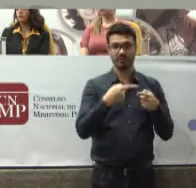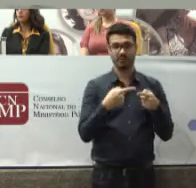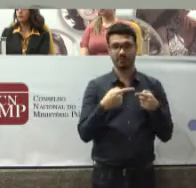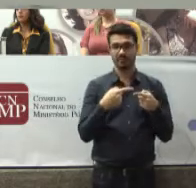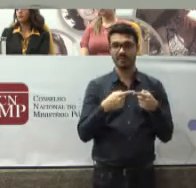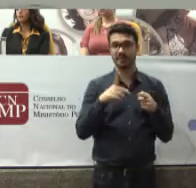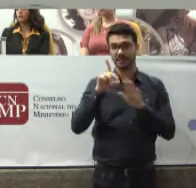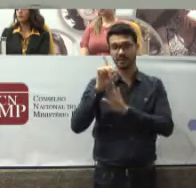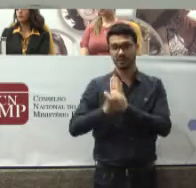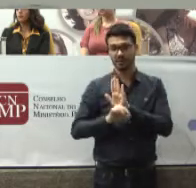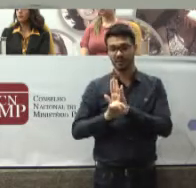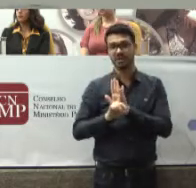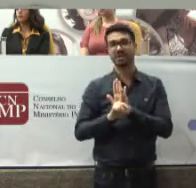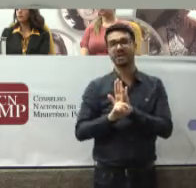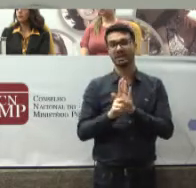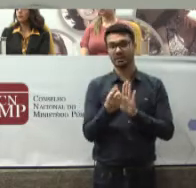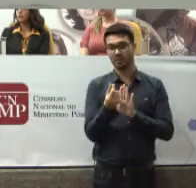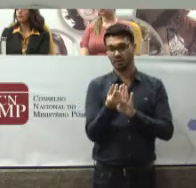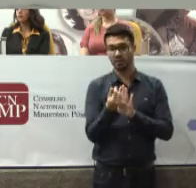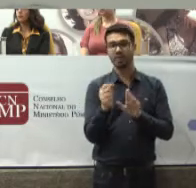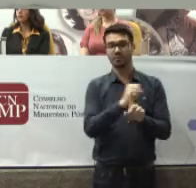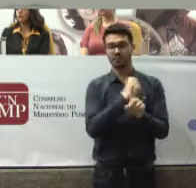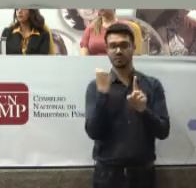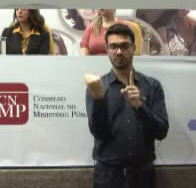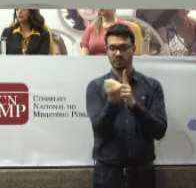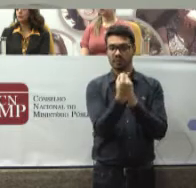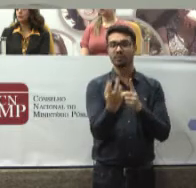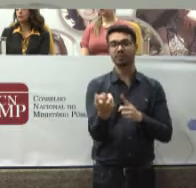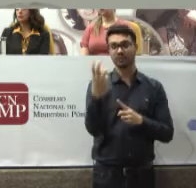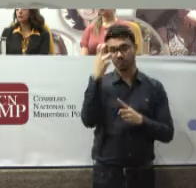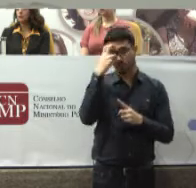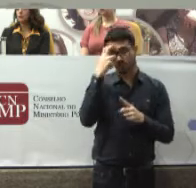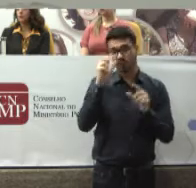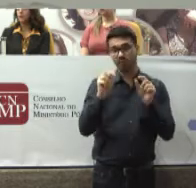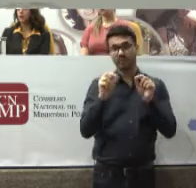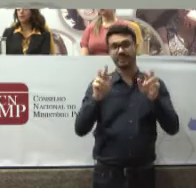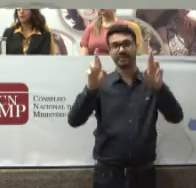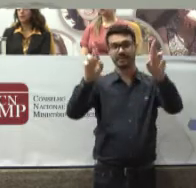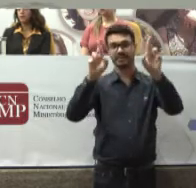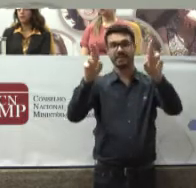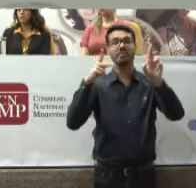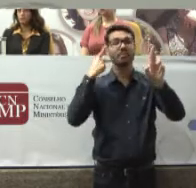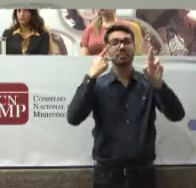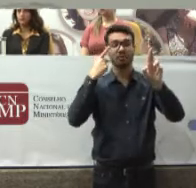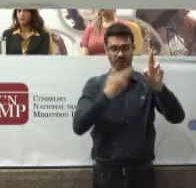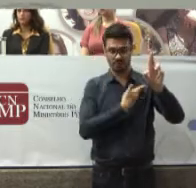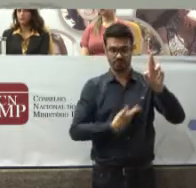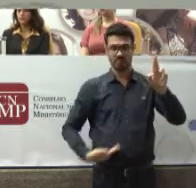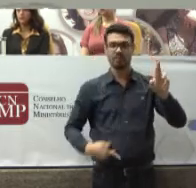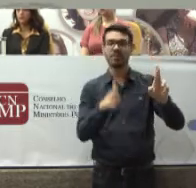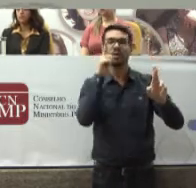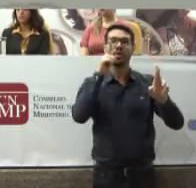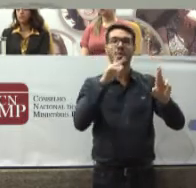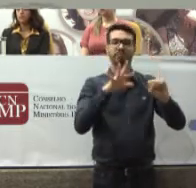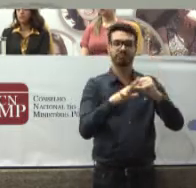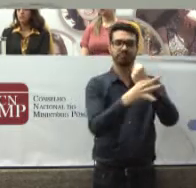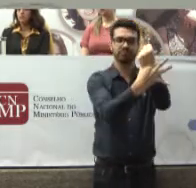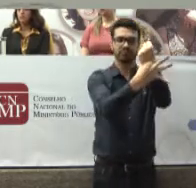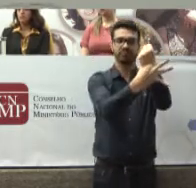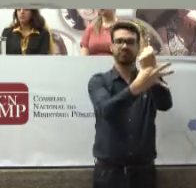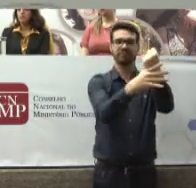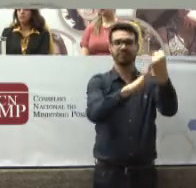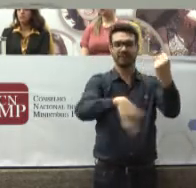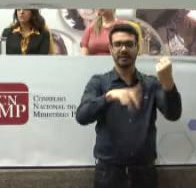relação aos direitos econômicos e sociais E culturais O que se espera é que a política pública Seja eficiente